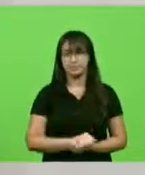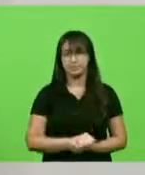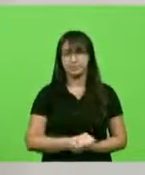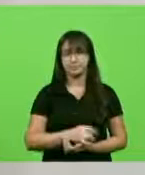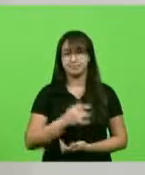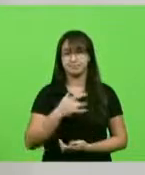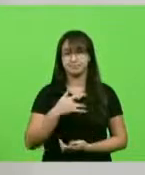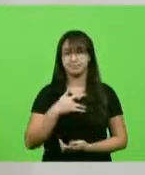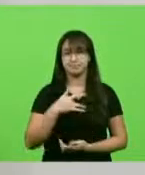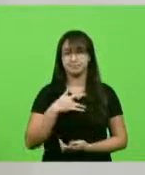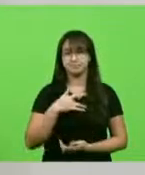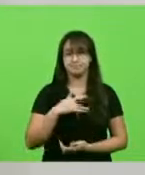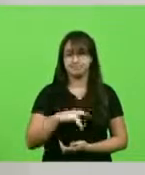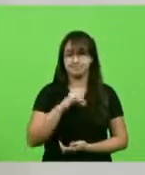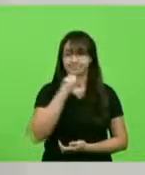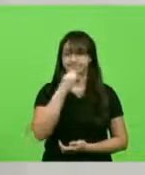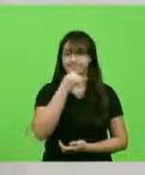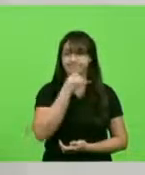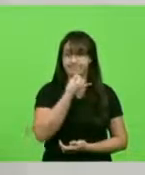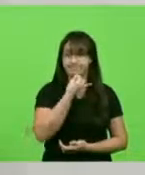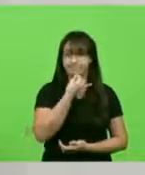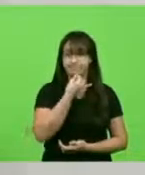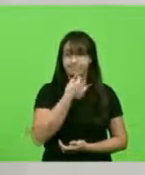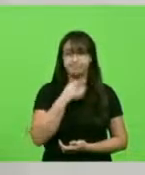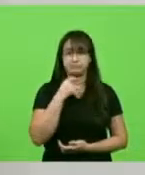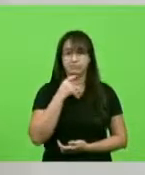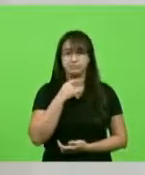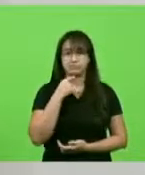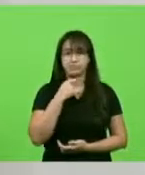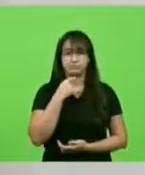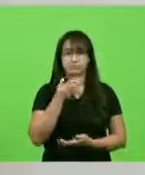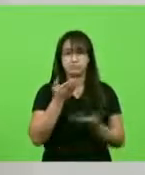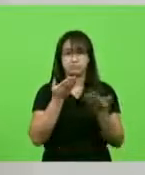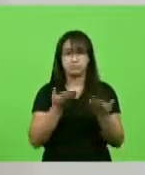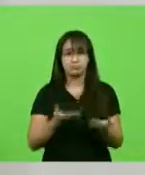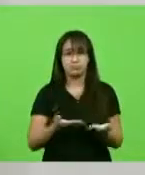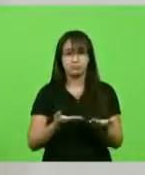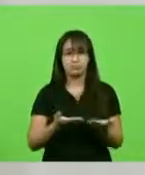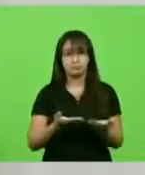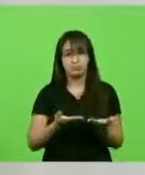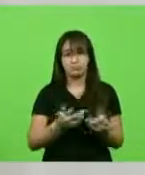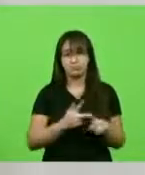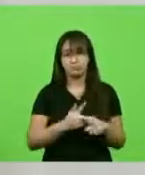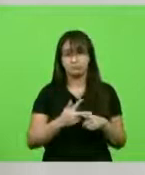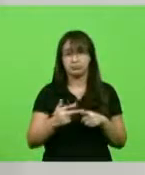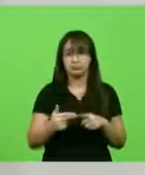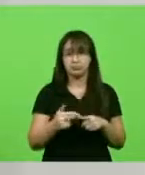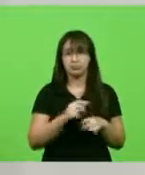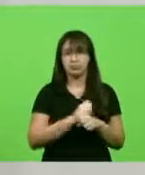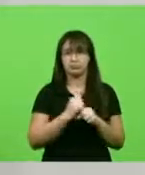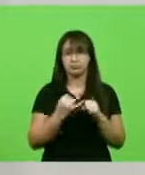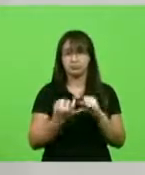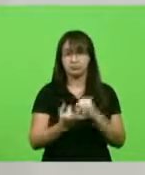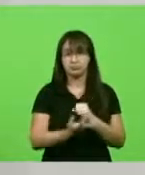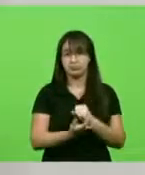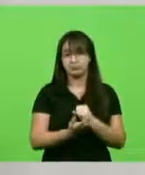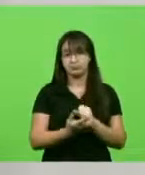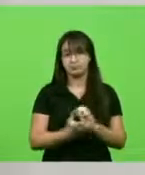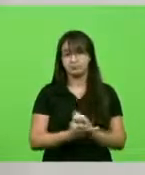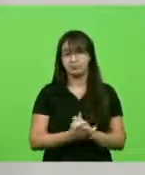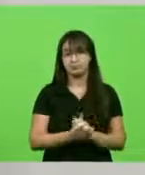Valdir Cubalquini, não conseguiu superar essa batalha,